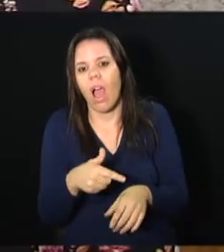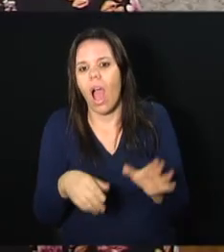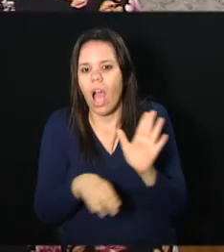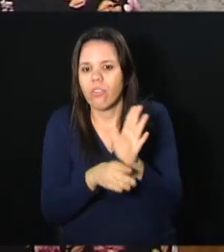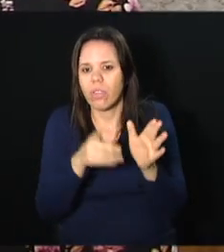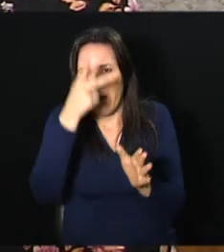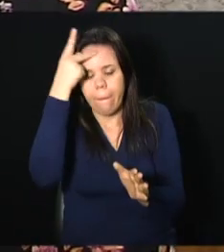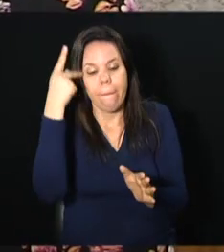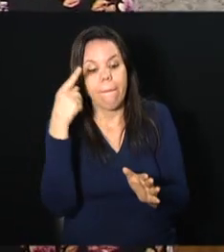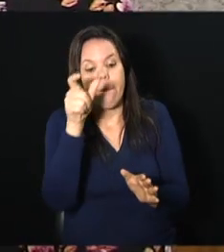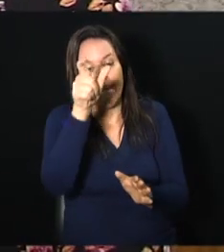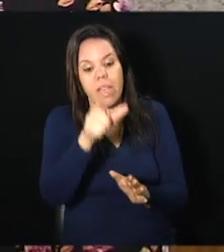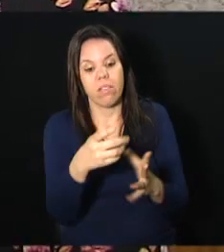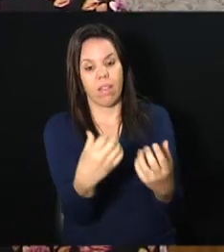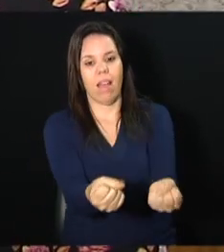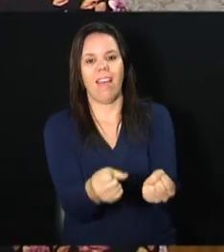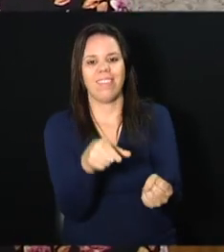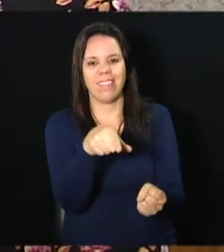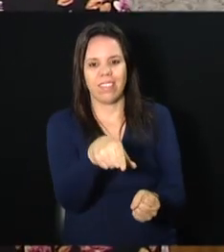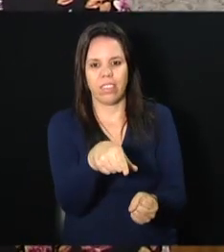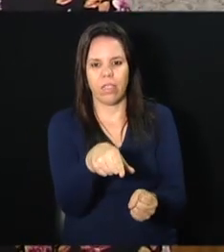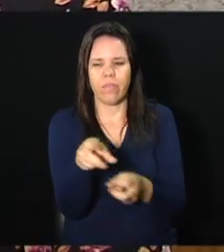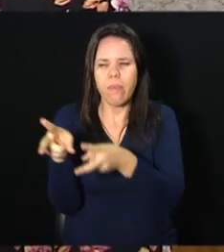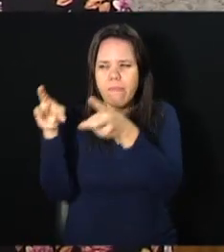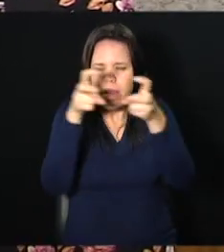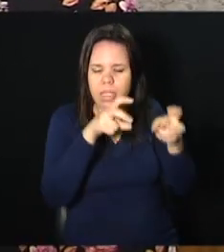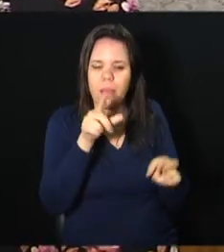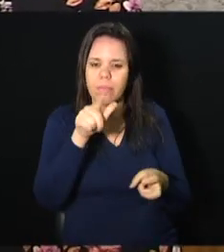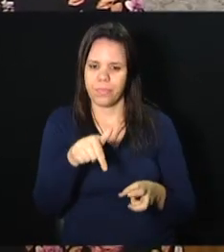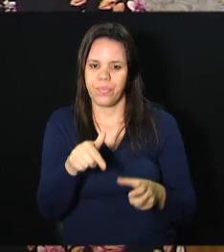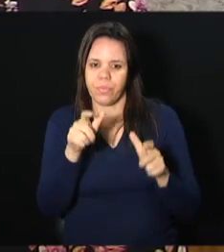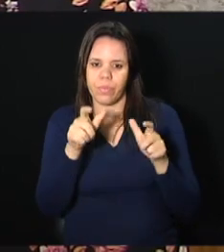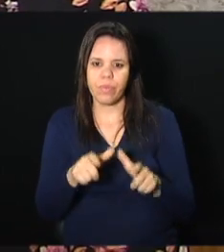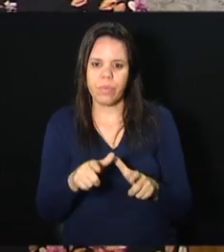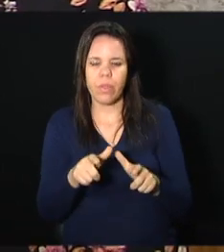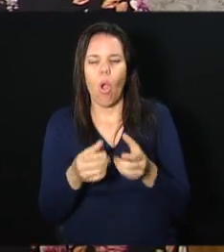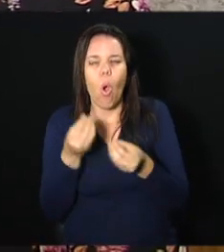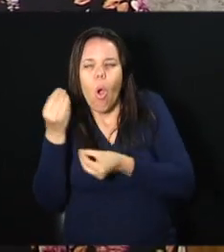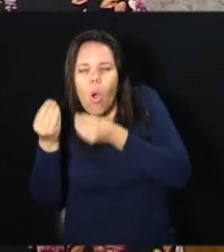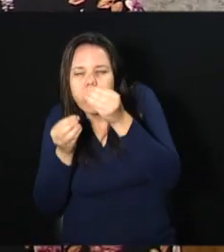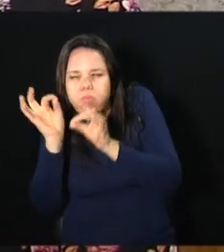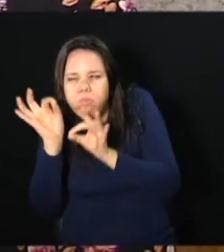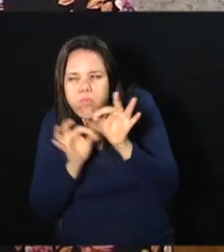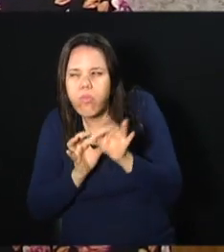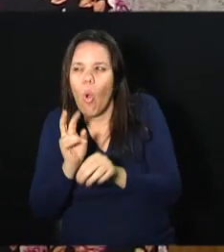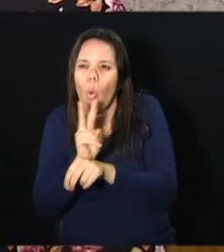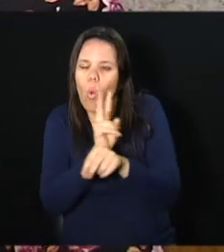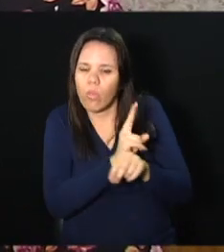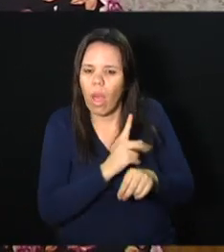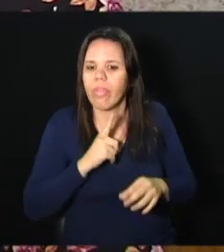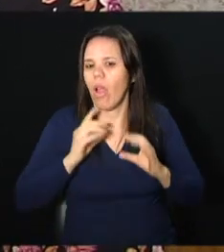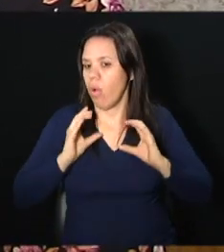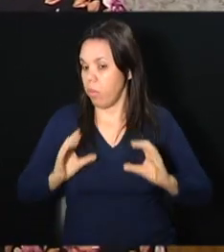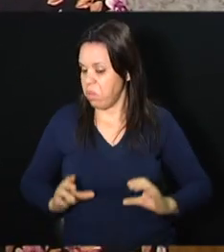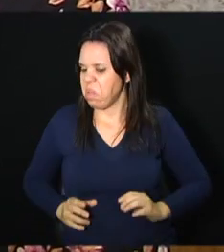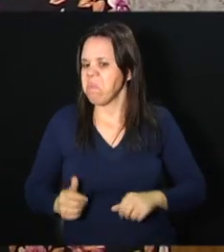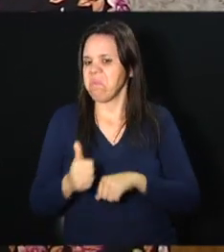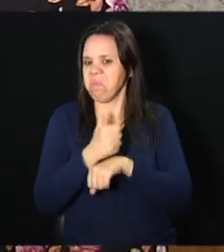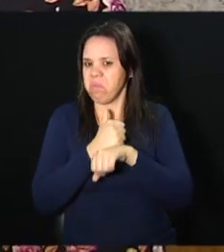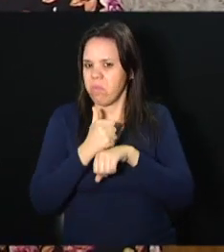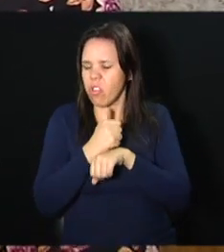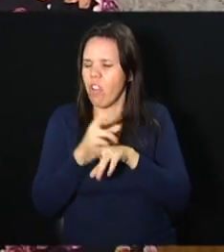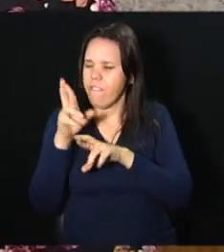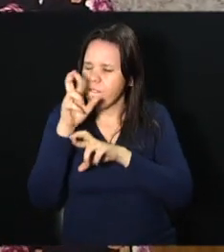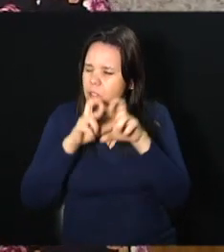Você nota pelo ambiente, como eles fazem, eles se comportam. Eu já verifiquei através